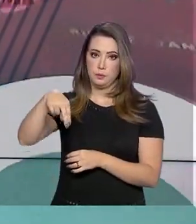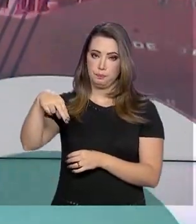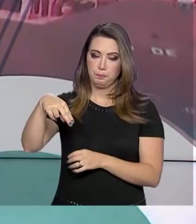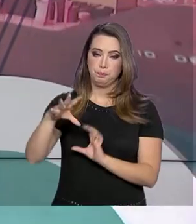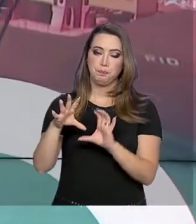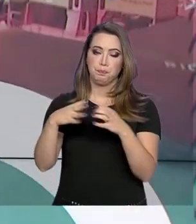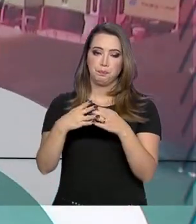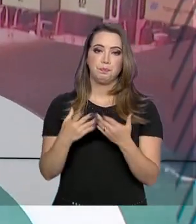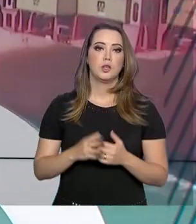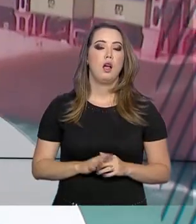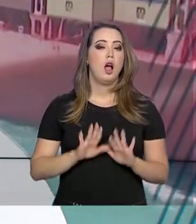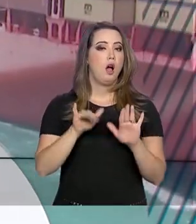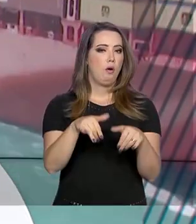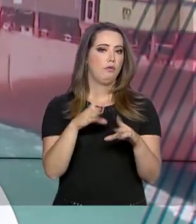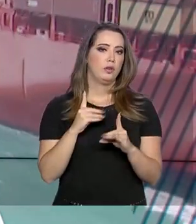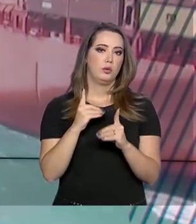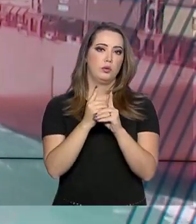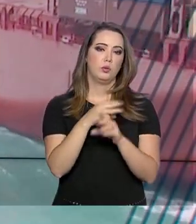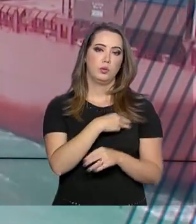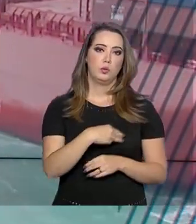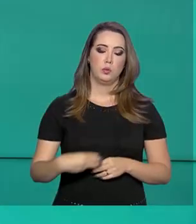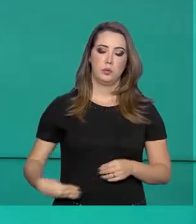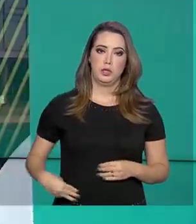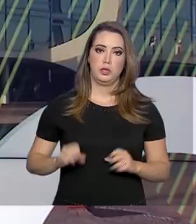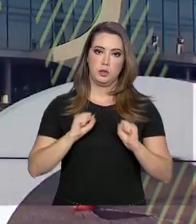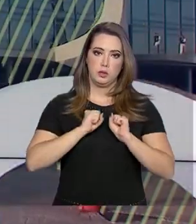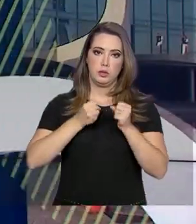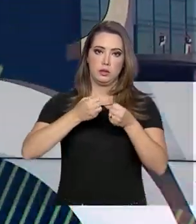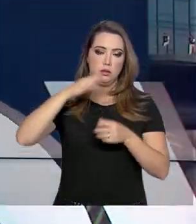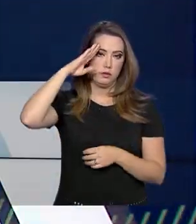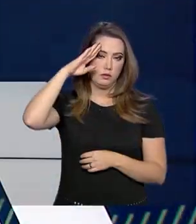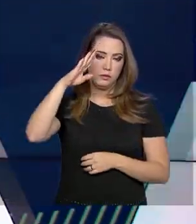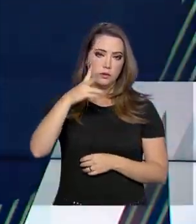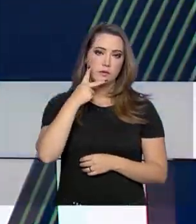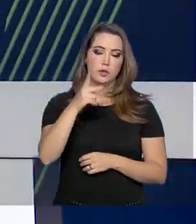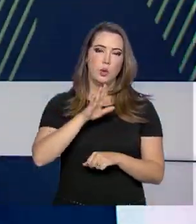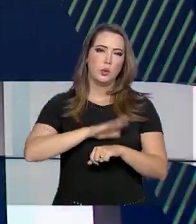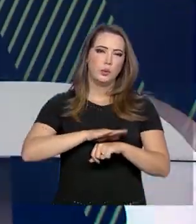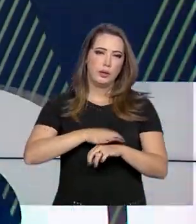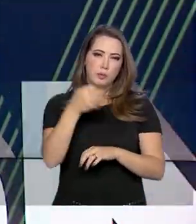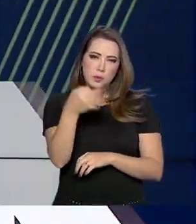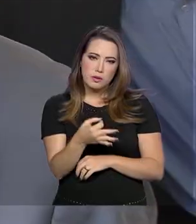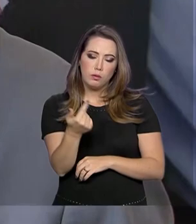Defesa, Fernando Azevedo e Silva, disse que a prorrogação ainda não foi definida.